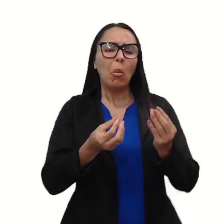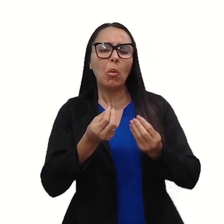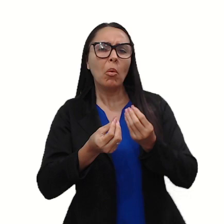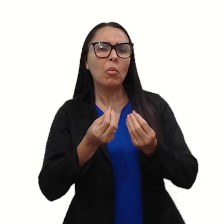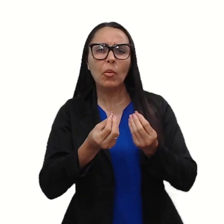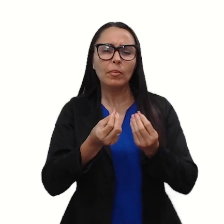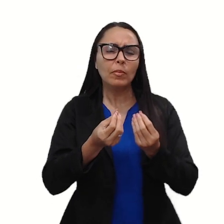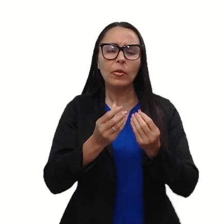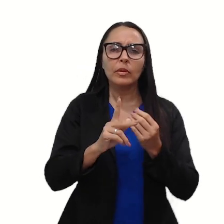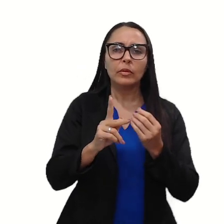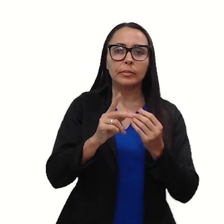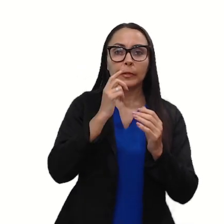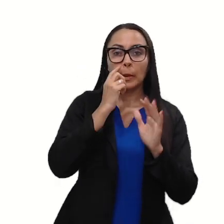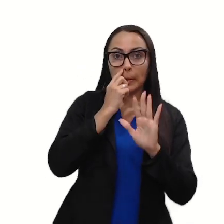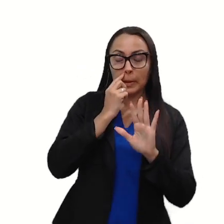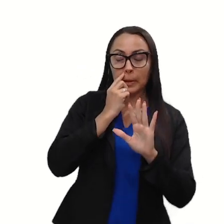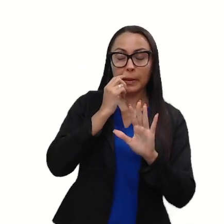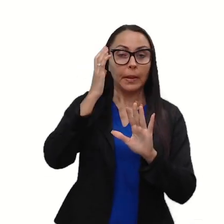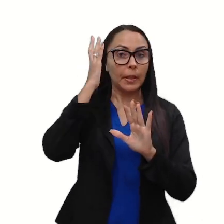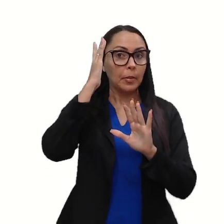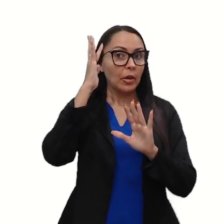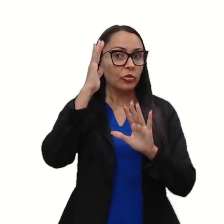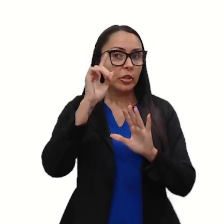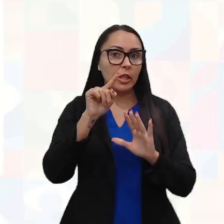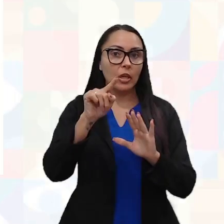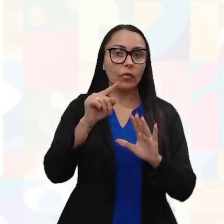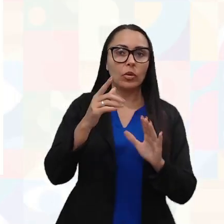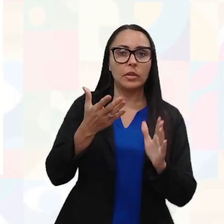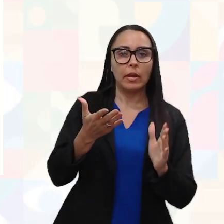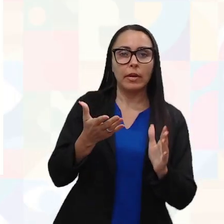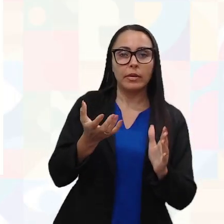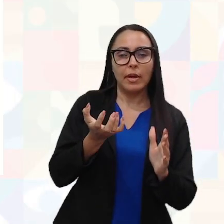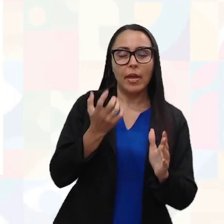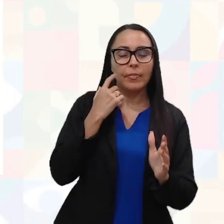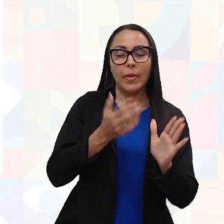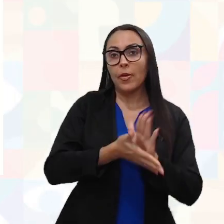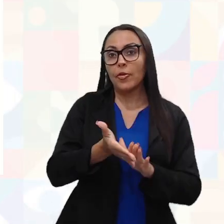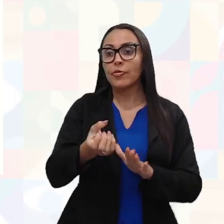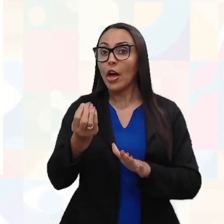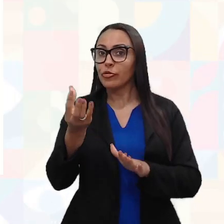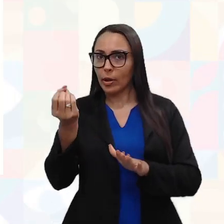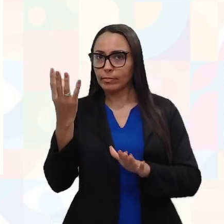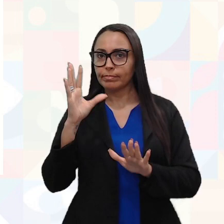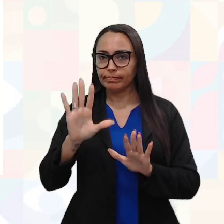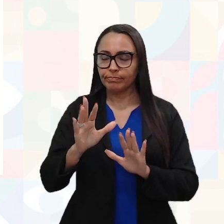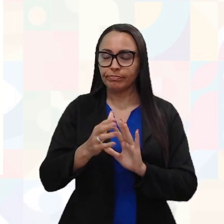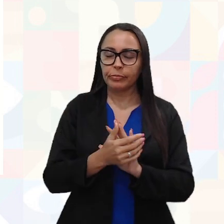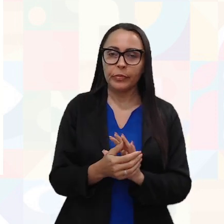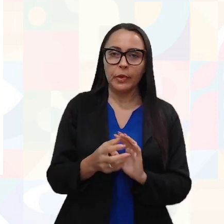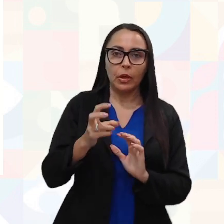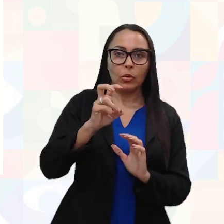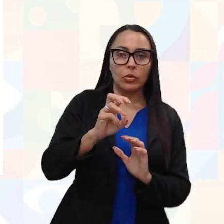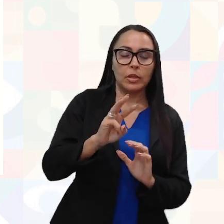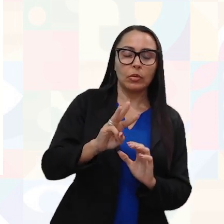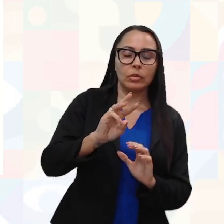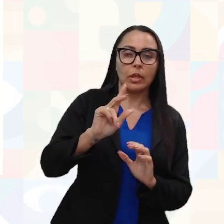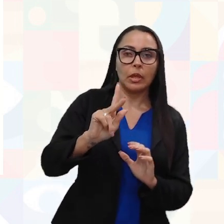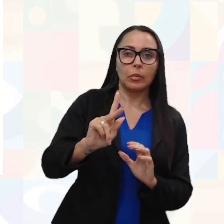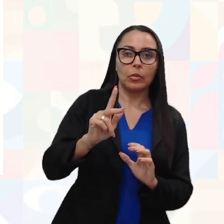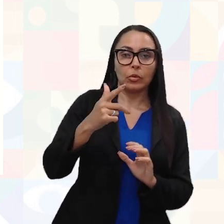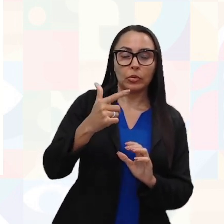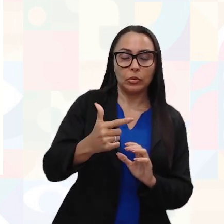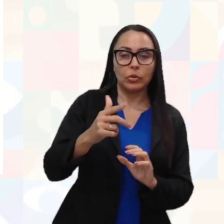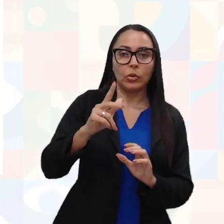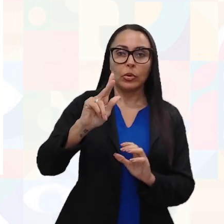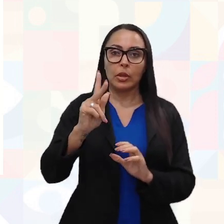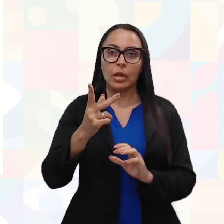É o seguinte, imagina que você quer fazer uma viagem, quer juntar dinheiro para fazer uma viagem. O 5W2H pode te ajudar